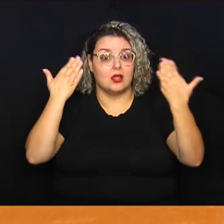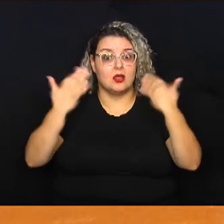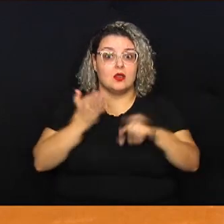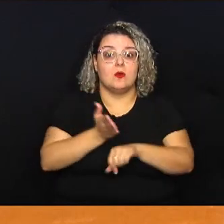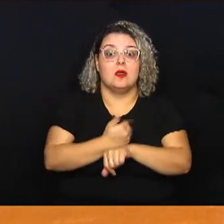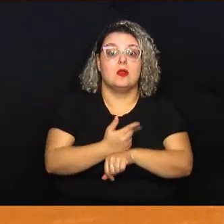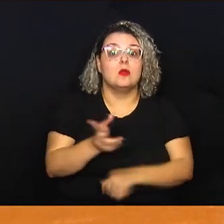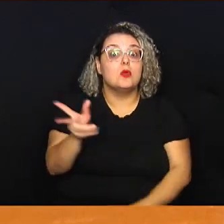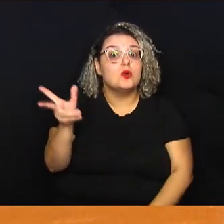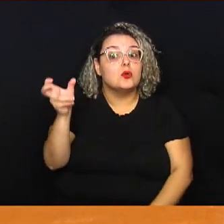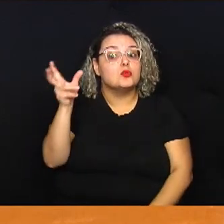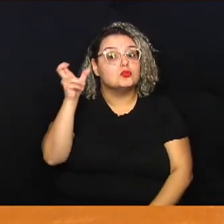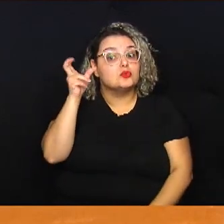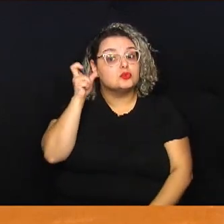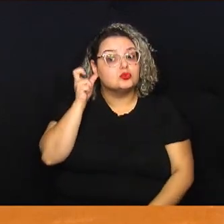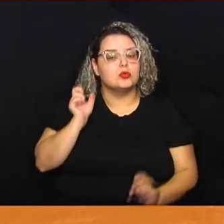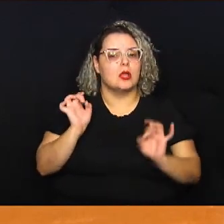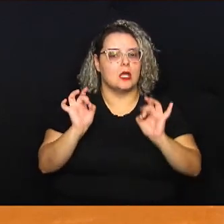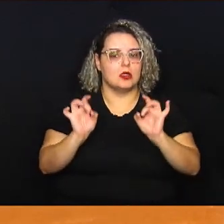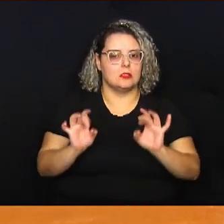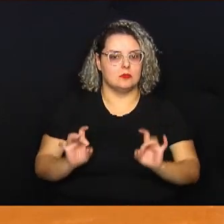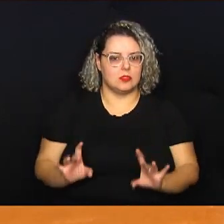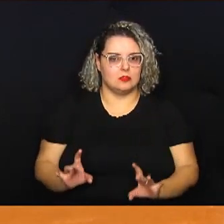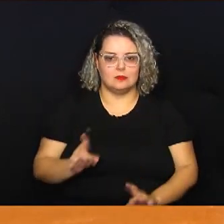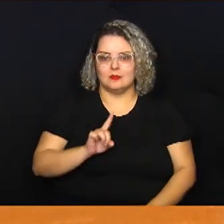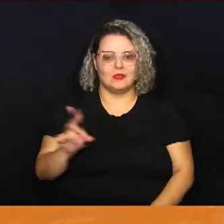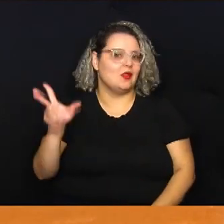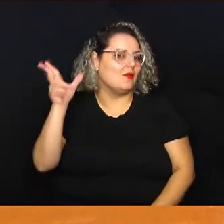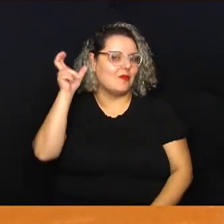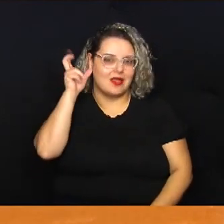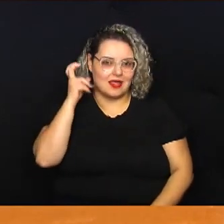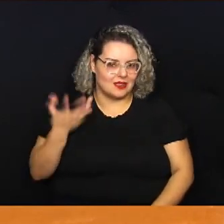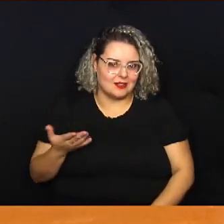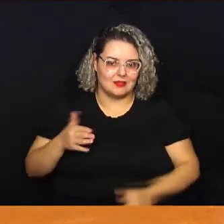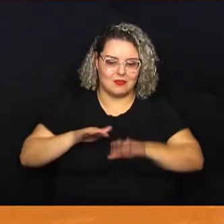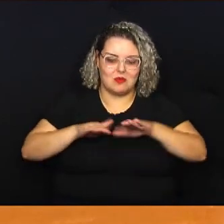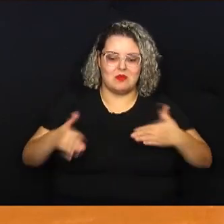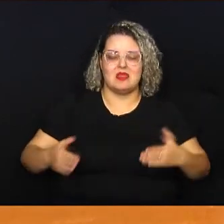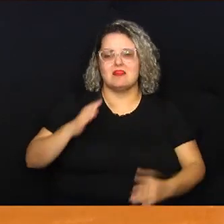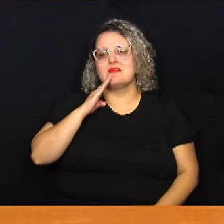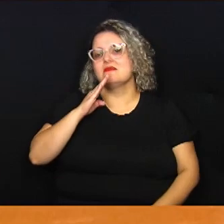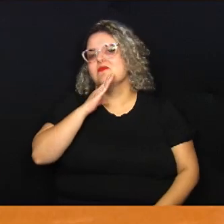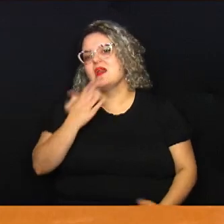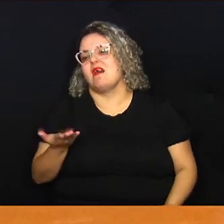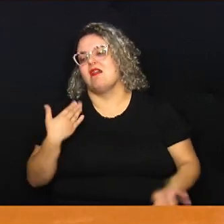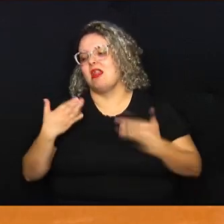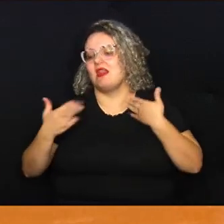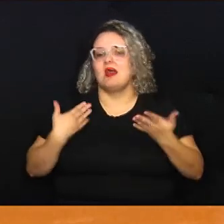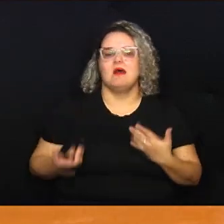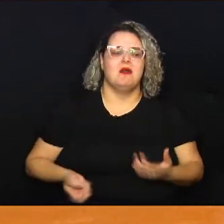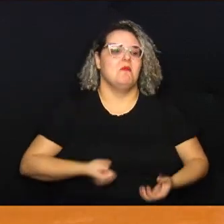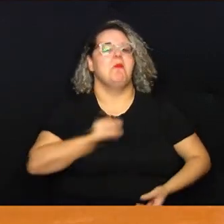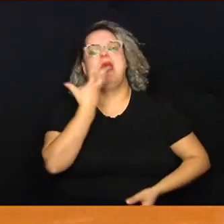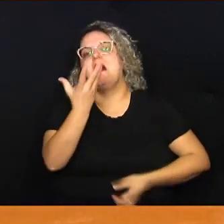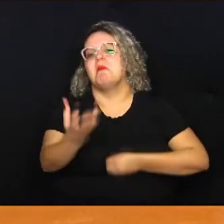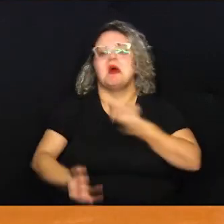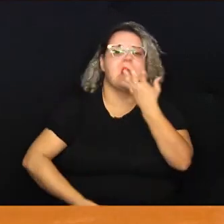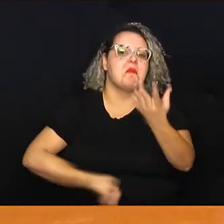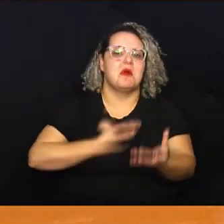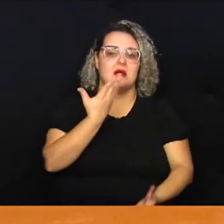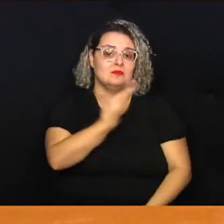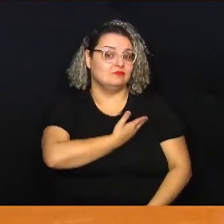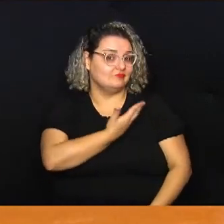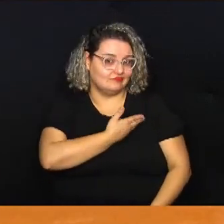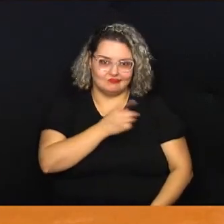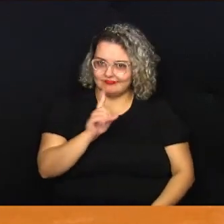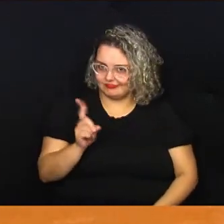escuta especializada. Não é escuta de mesa de bar. Não é desabafar para o seu amigo, para